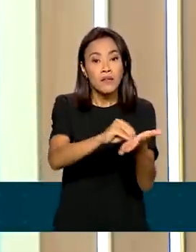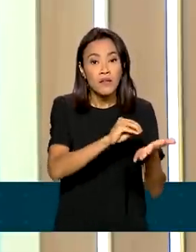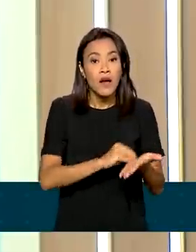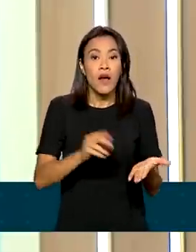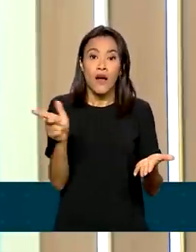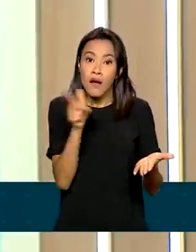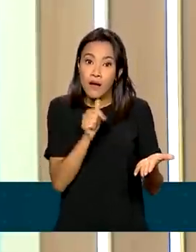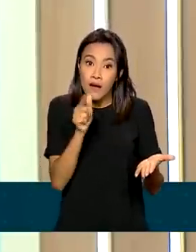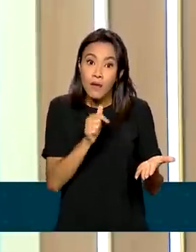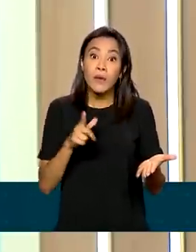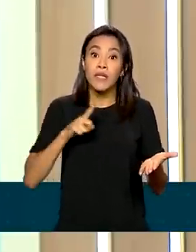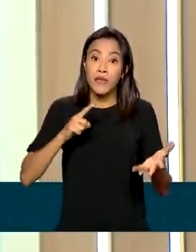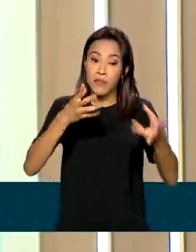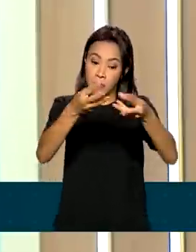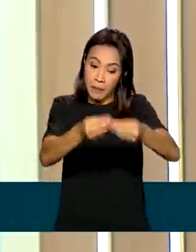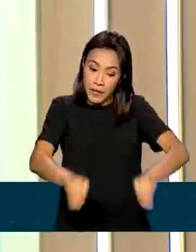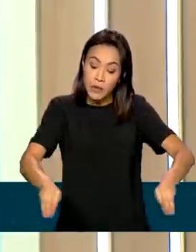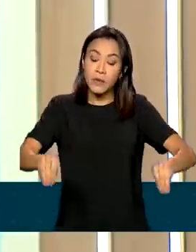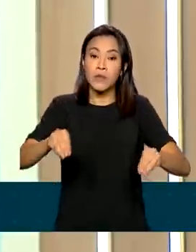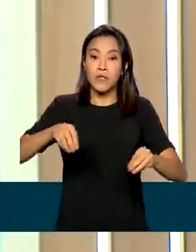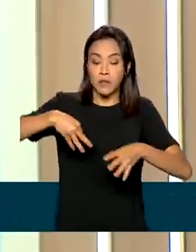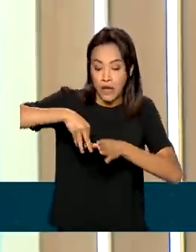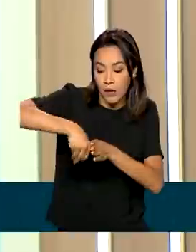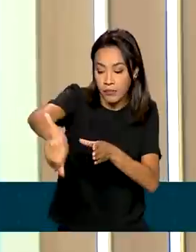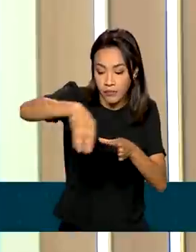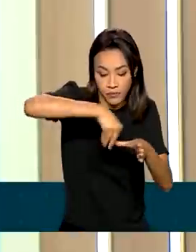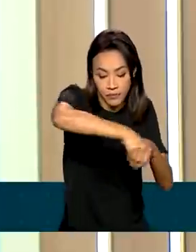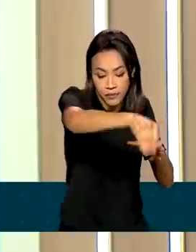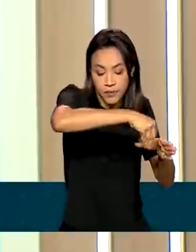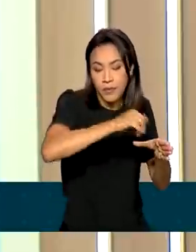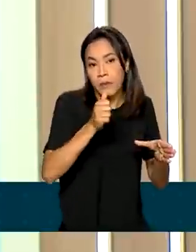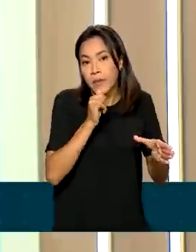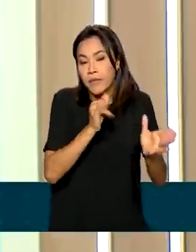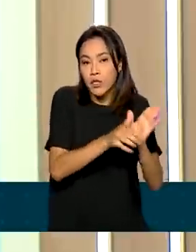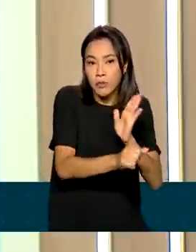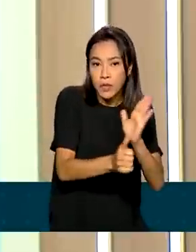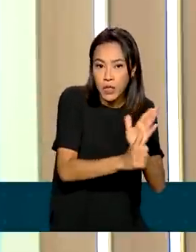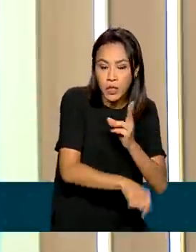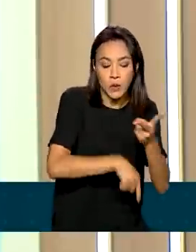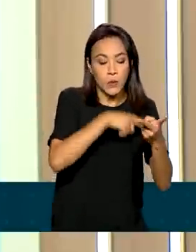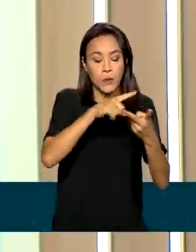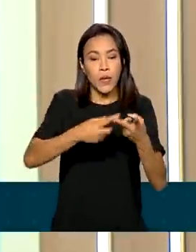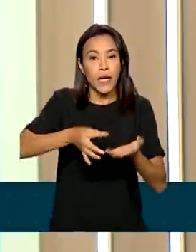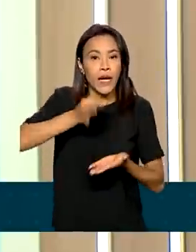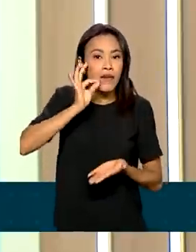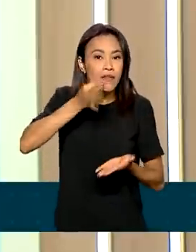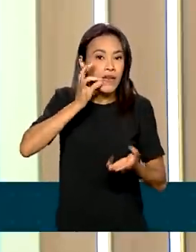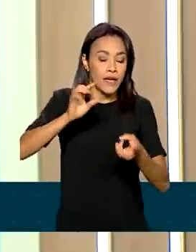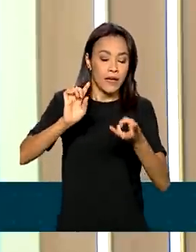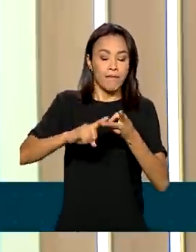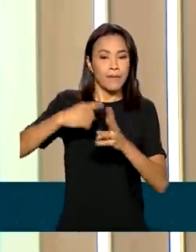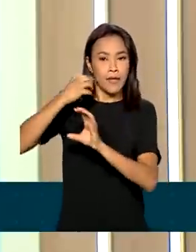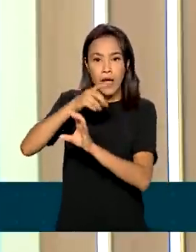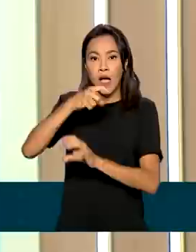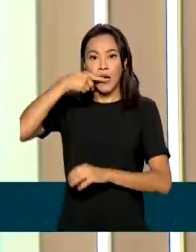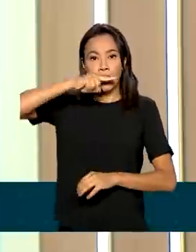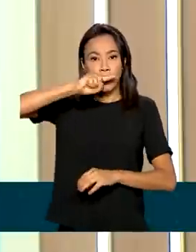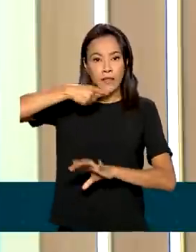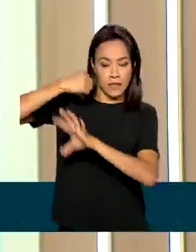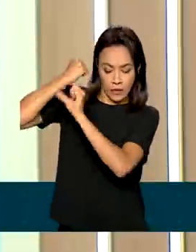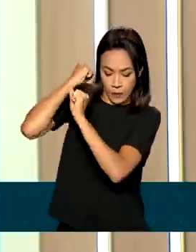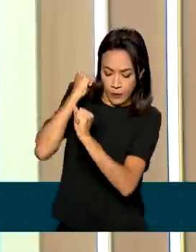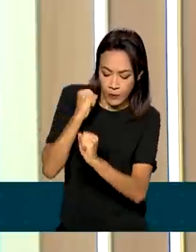importantes lavouras brasileiras, como, por exemplo, a do milho, até mesmo café, cana, e que